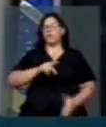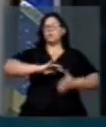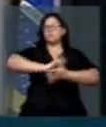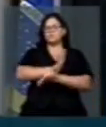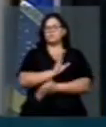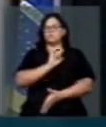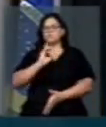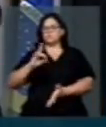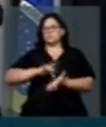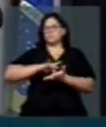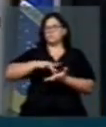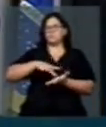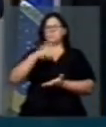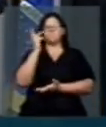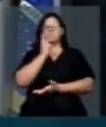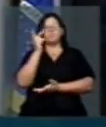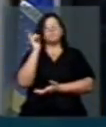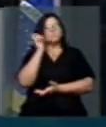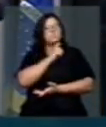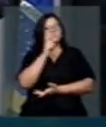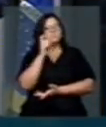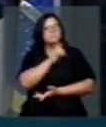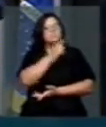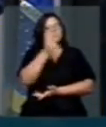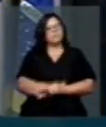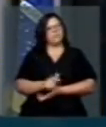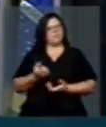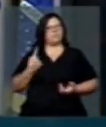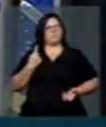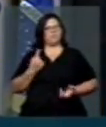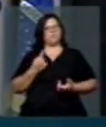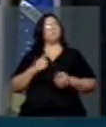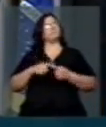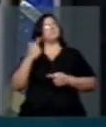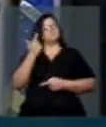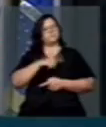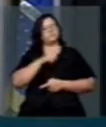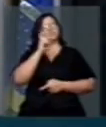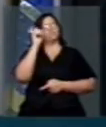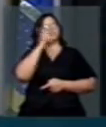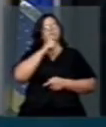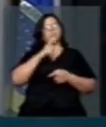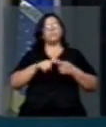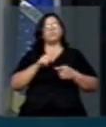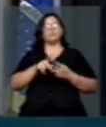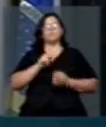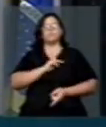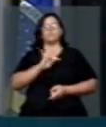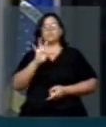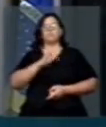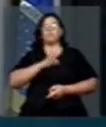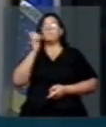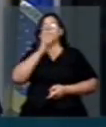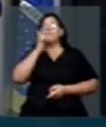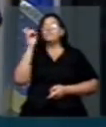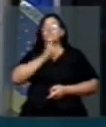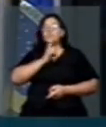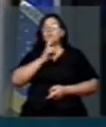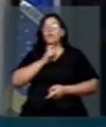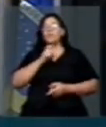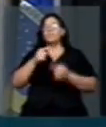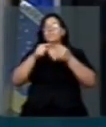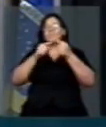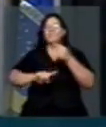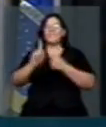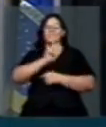CD. Isso é uma mentira. É mais uma mentira. Afinal de contas, o PT sem mentira não é PT.